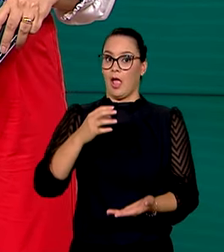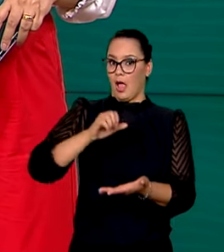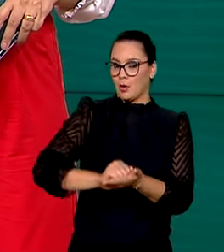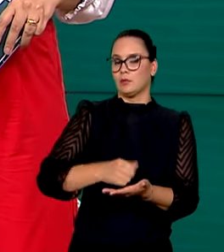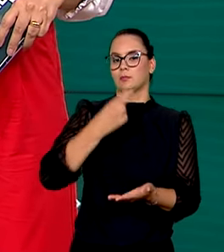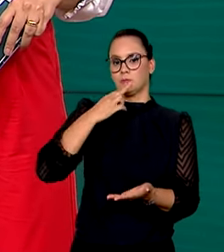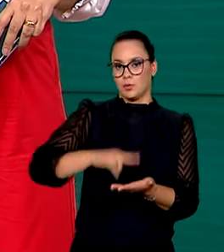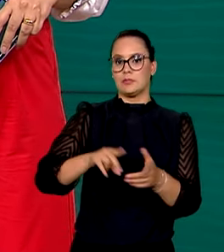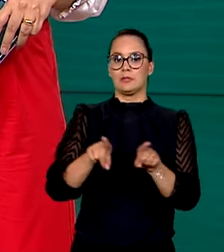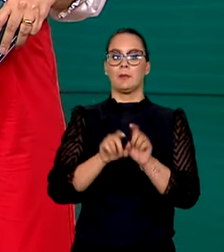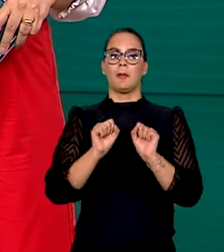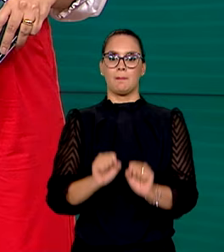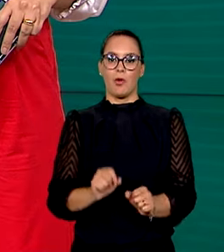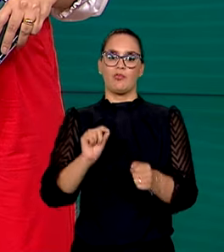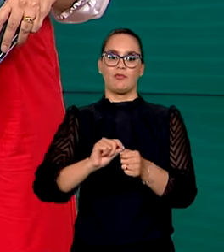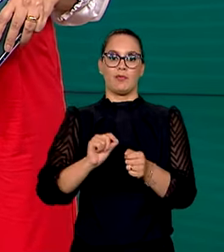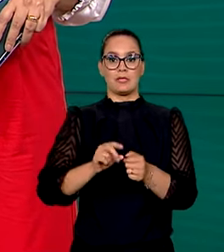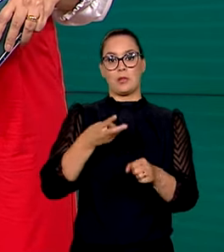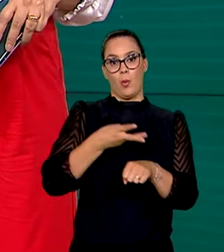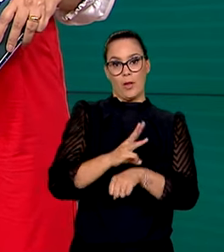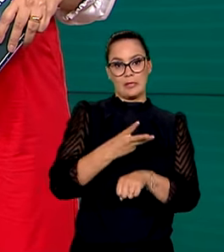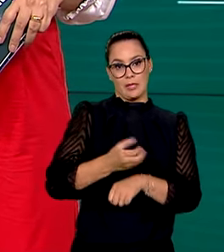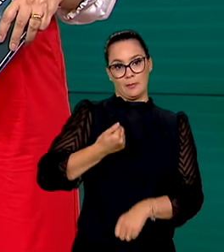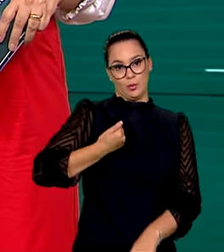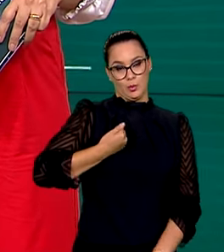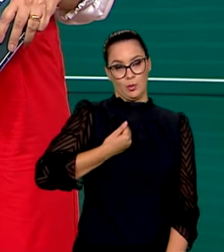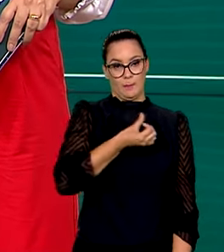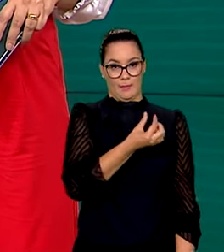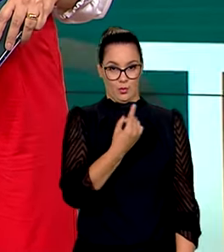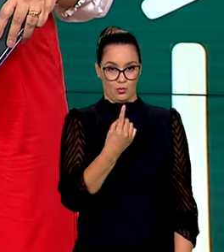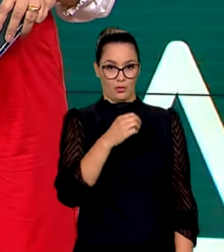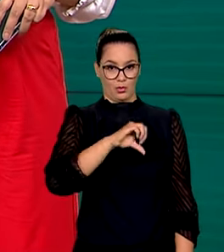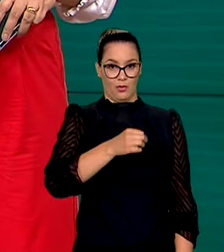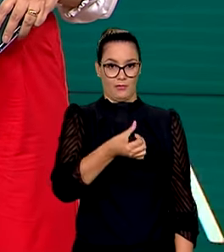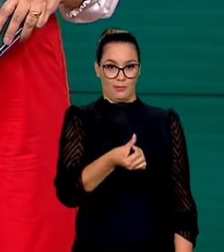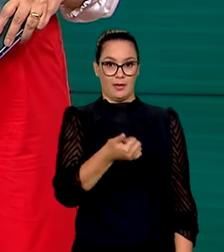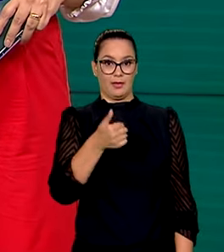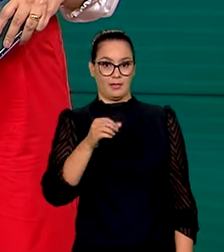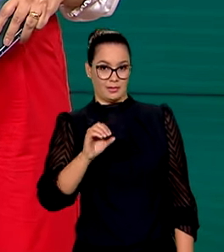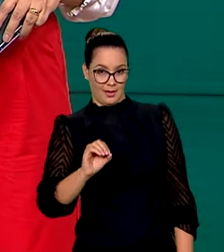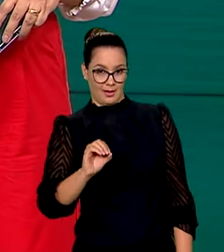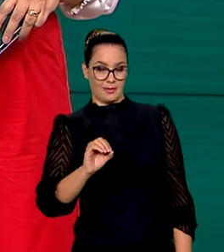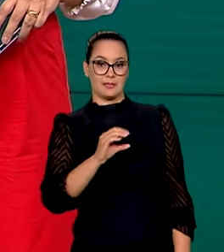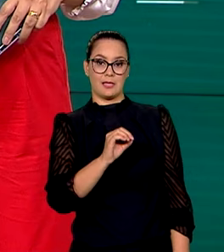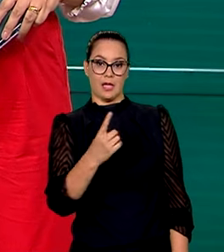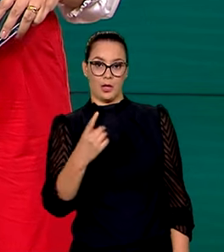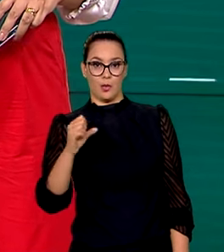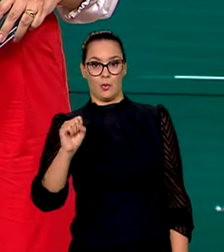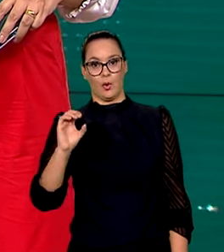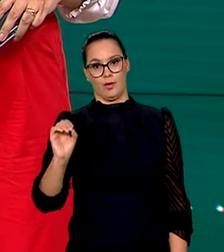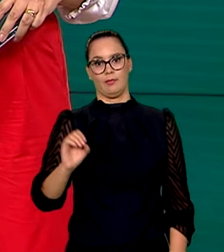denúncias também podem ser feitas pelo WhatsApp no número ddd61-99610